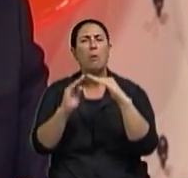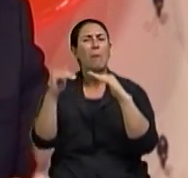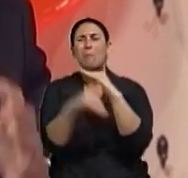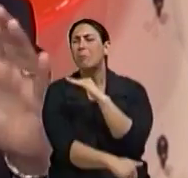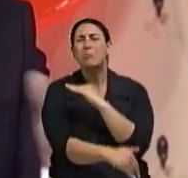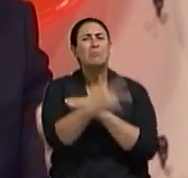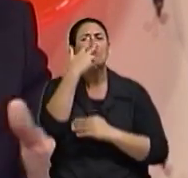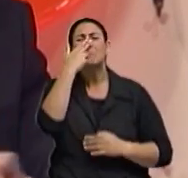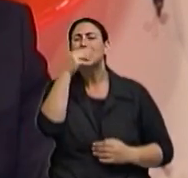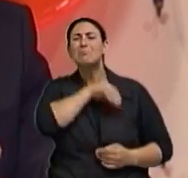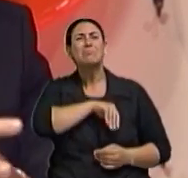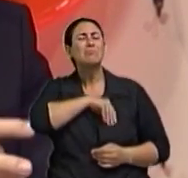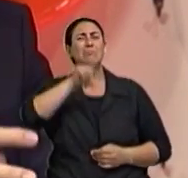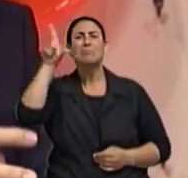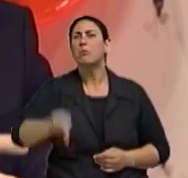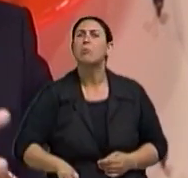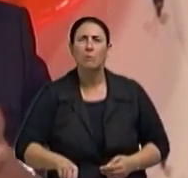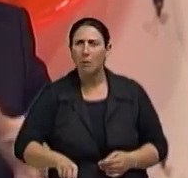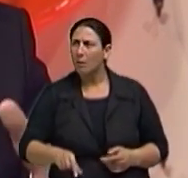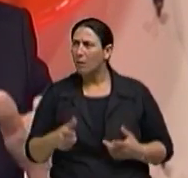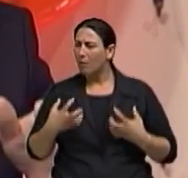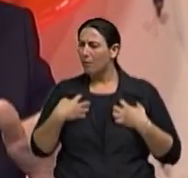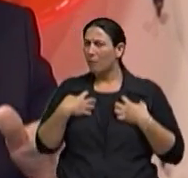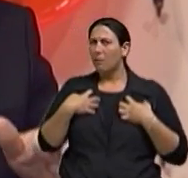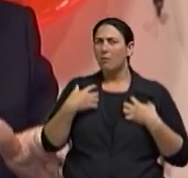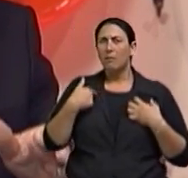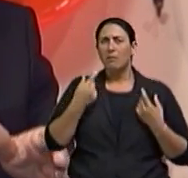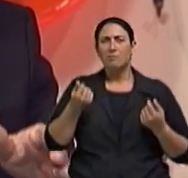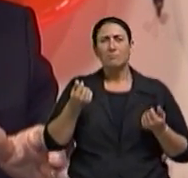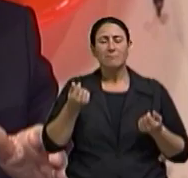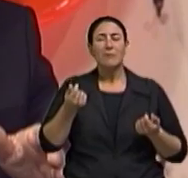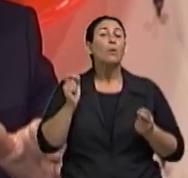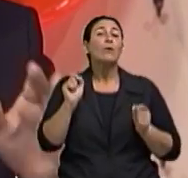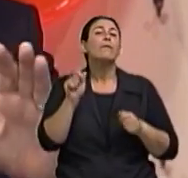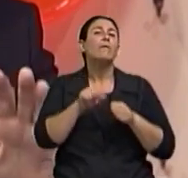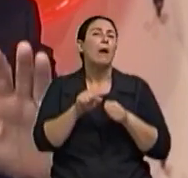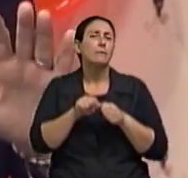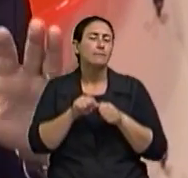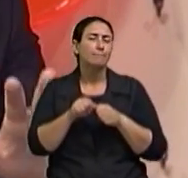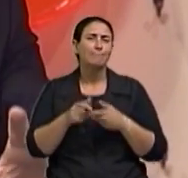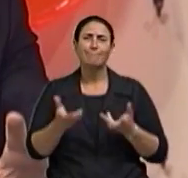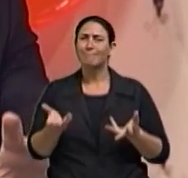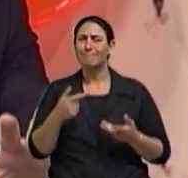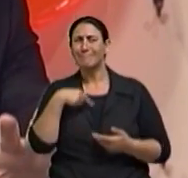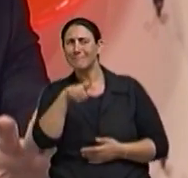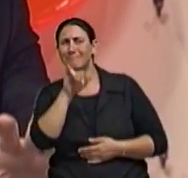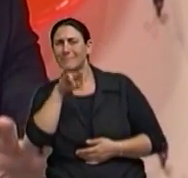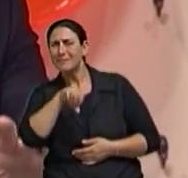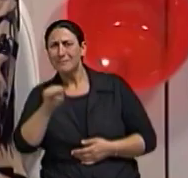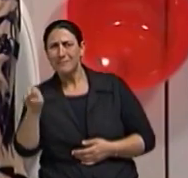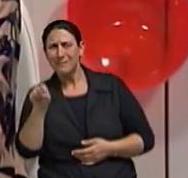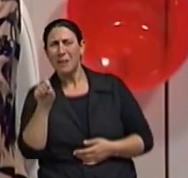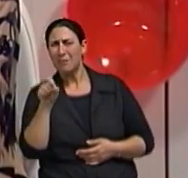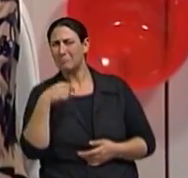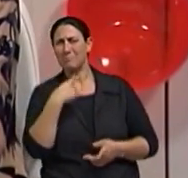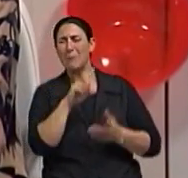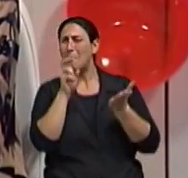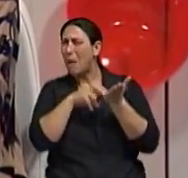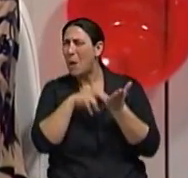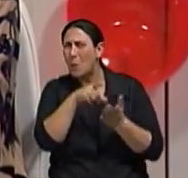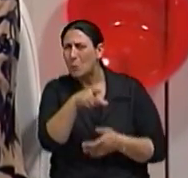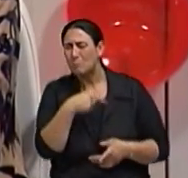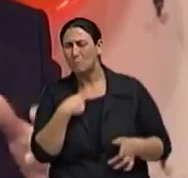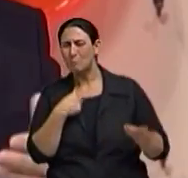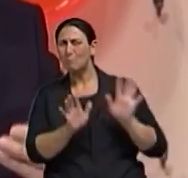acontecer isso, a primeira coisa que ele tem que fazer, é buscar uma segunda opinião e não se basear num banco especificamente.